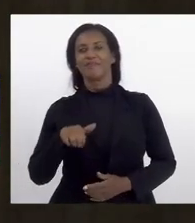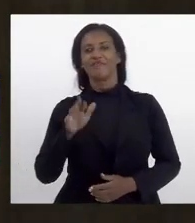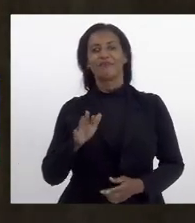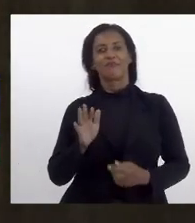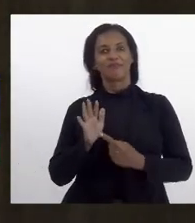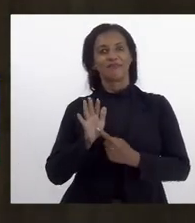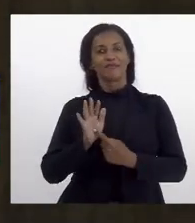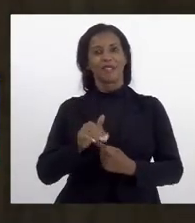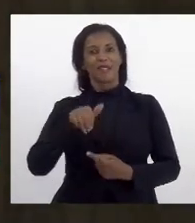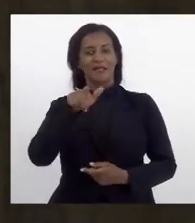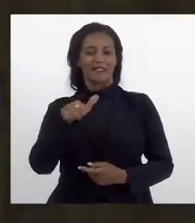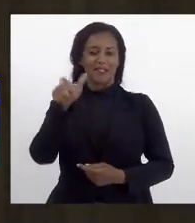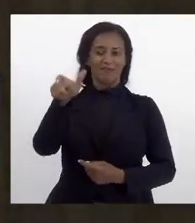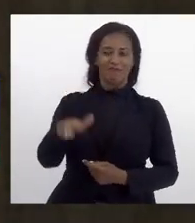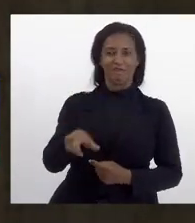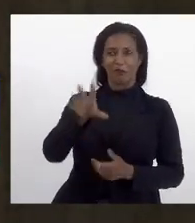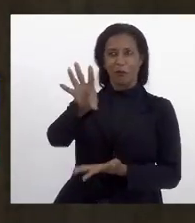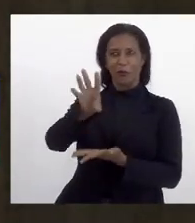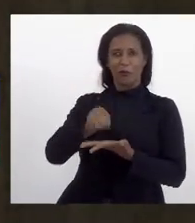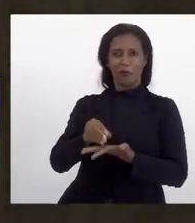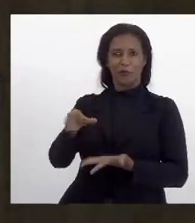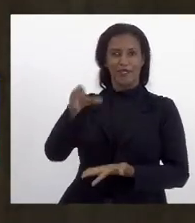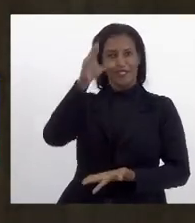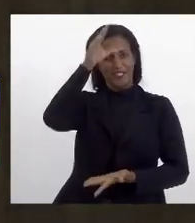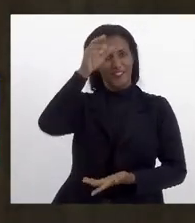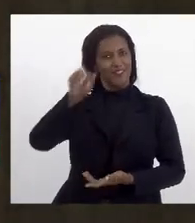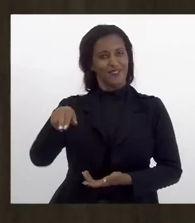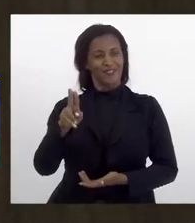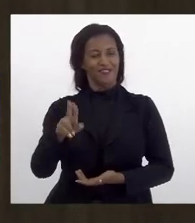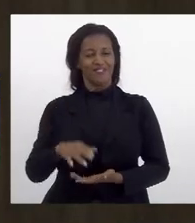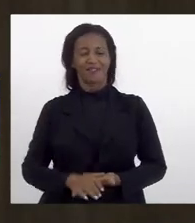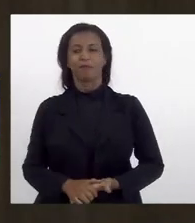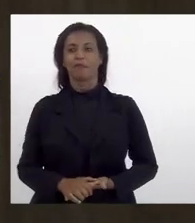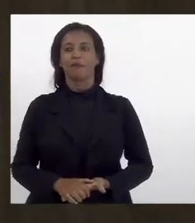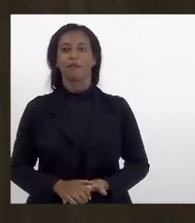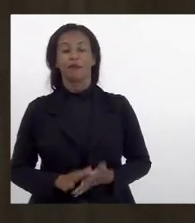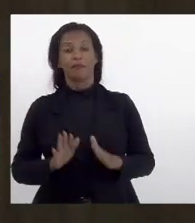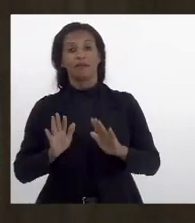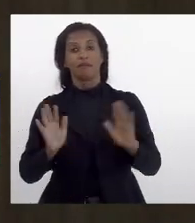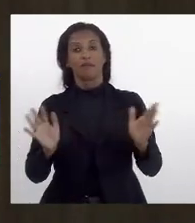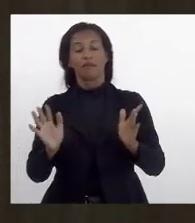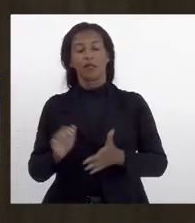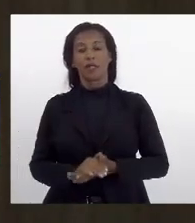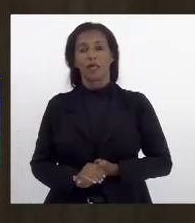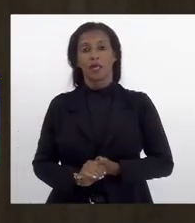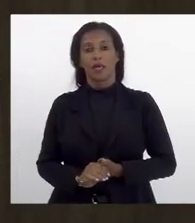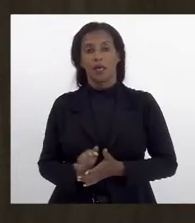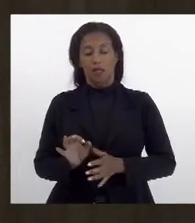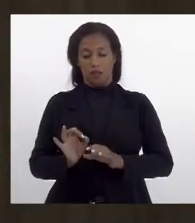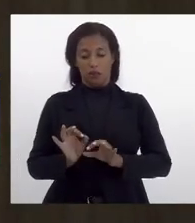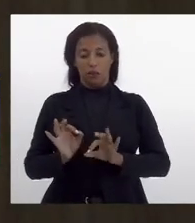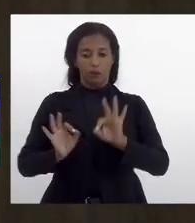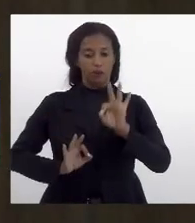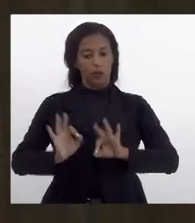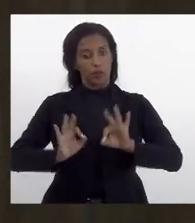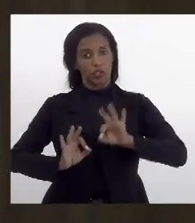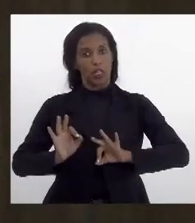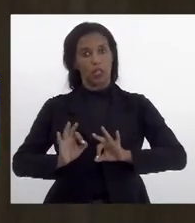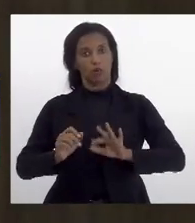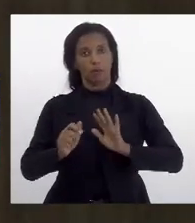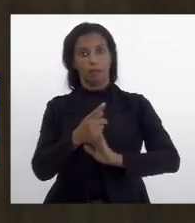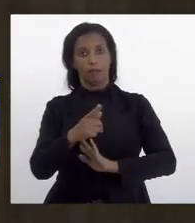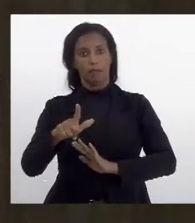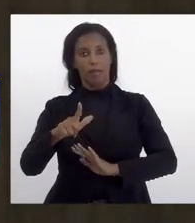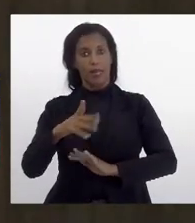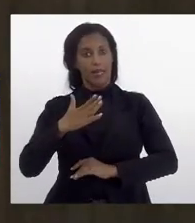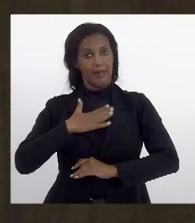também é muito estilosa no parlamento deputada Tia Ju então queria aqui declarar o projeto de lei de minha autoria mas também